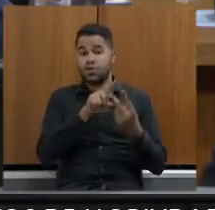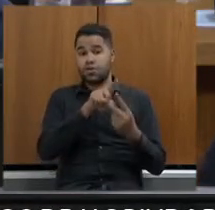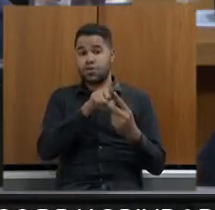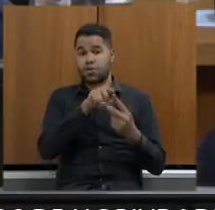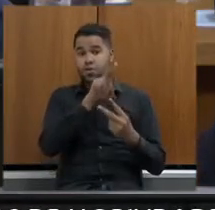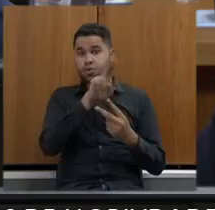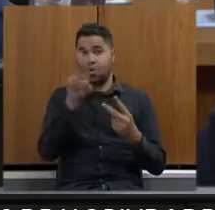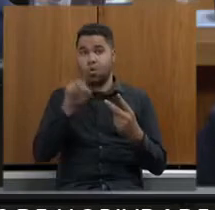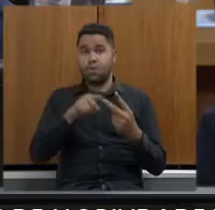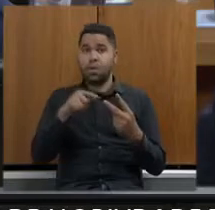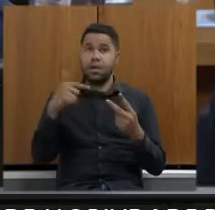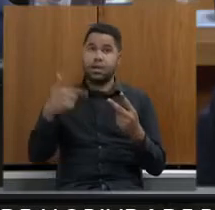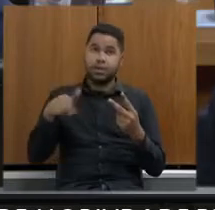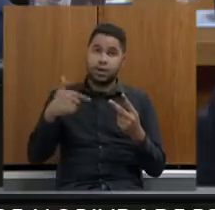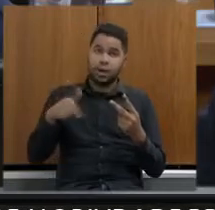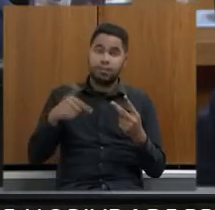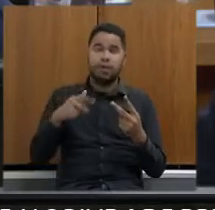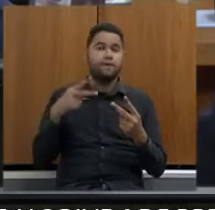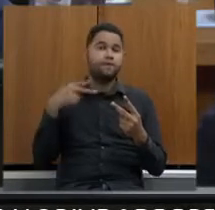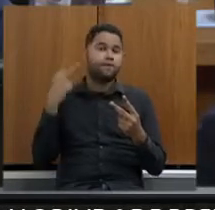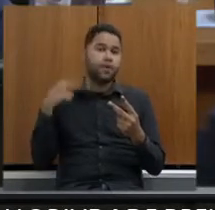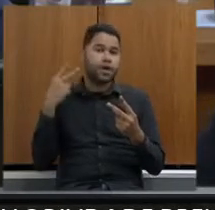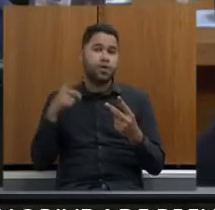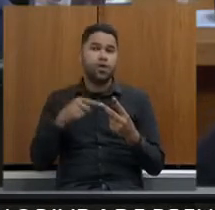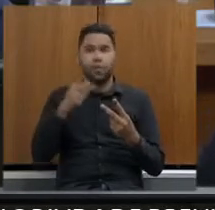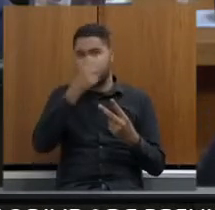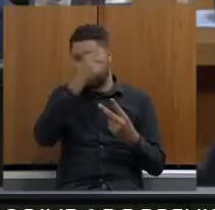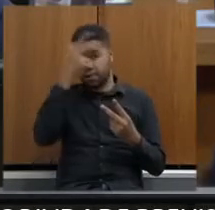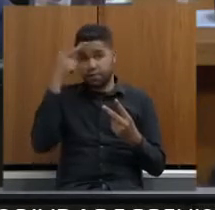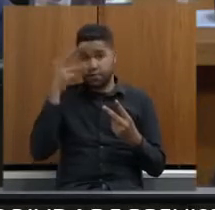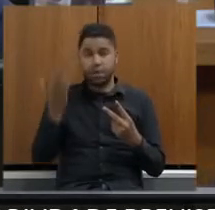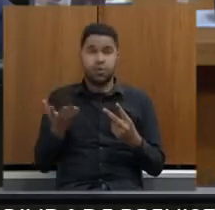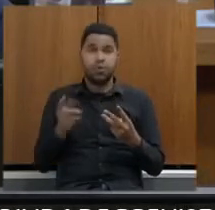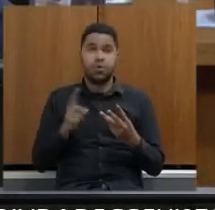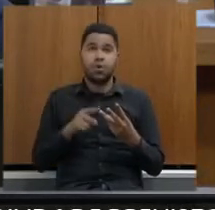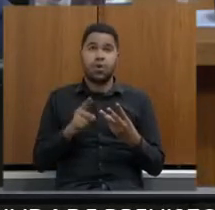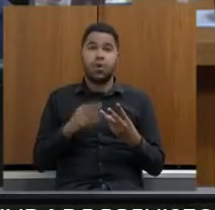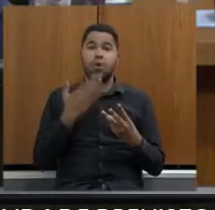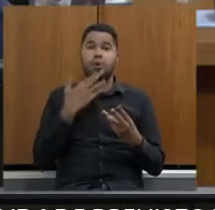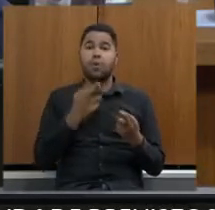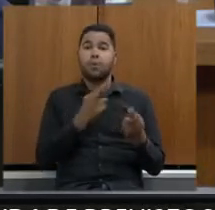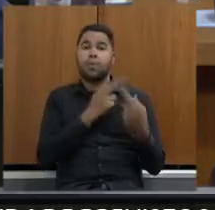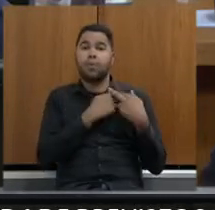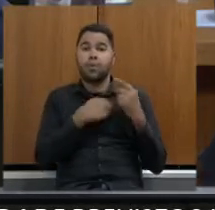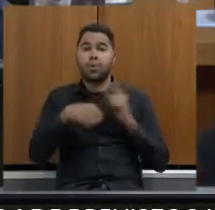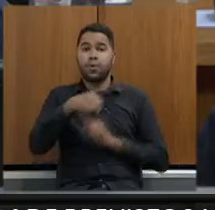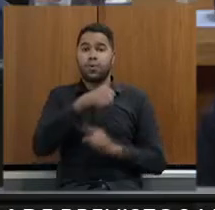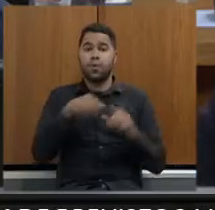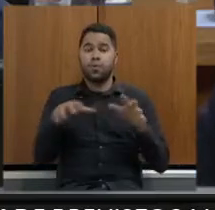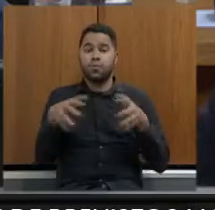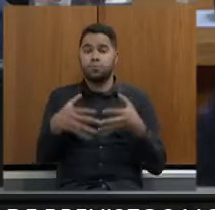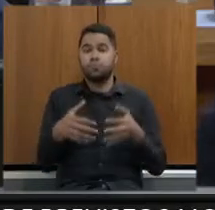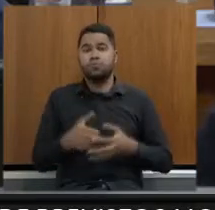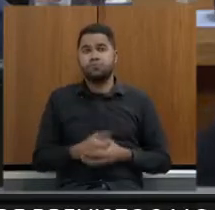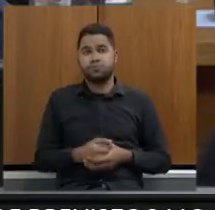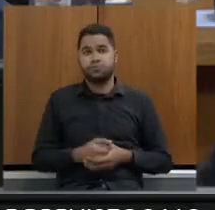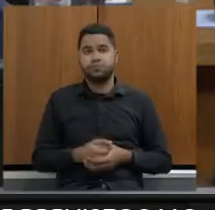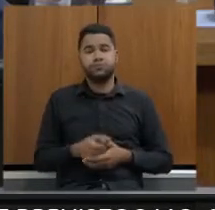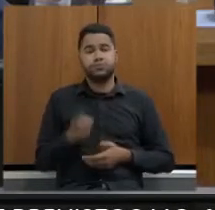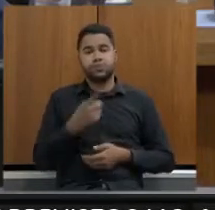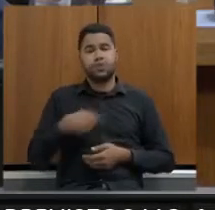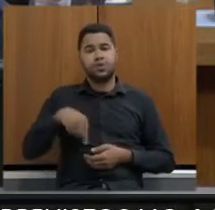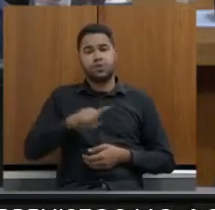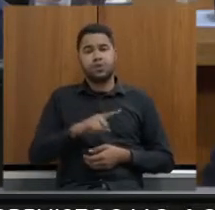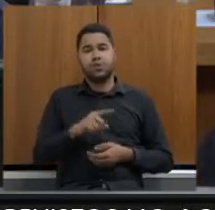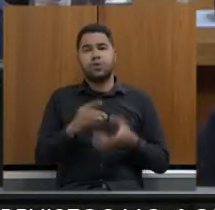ocupação se é vereador se é prefeito qual o papel desempenho na comunidade e nós vamos